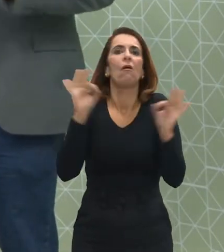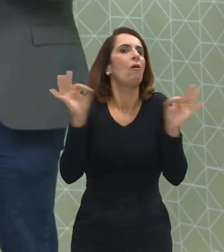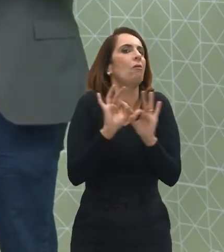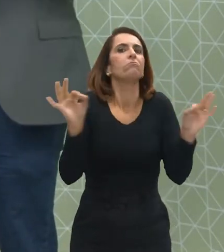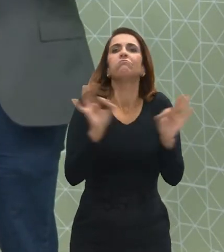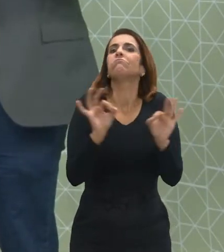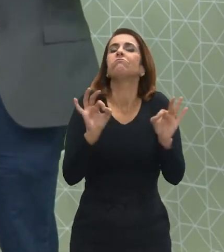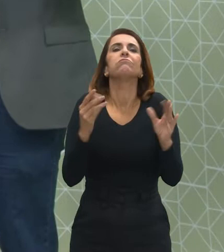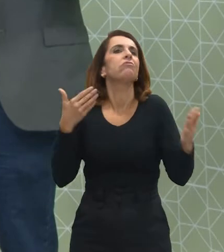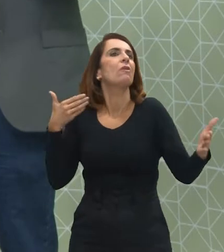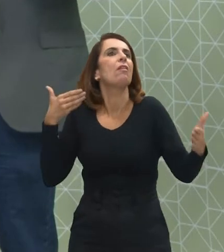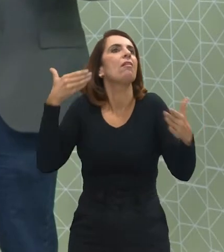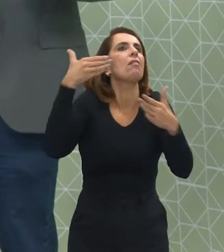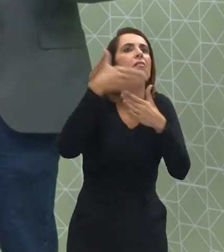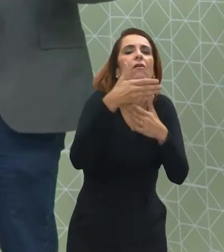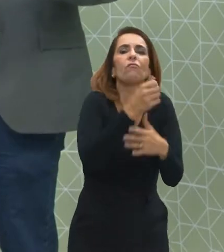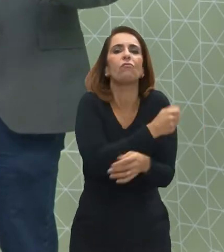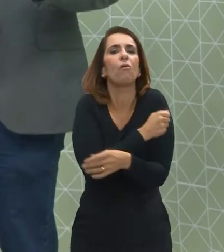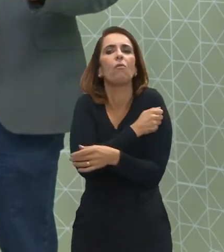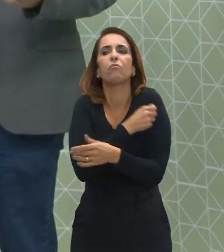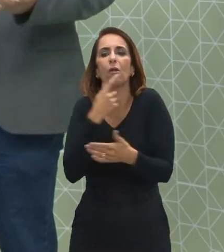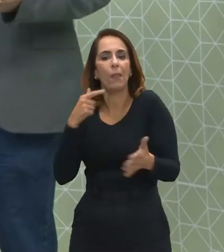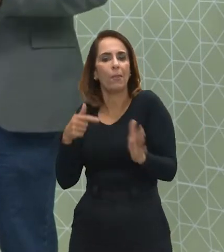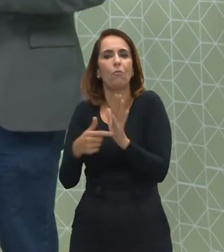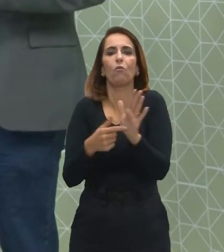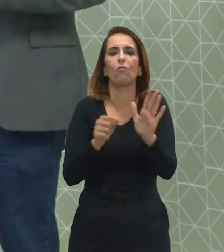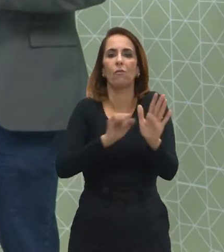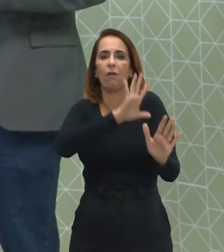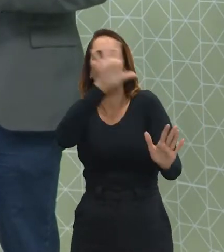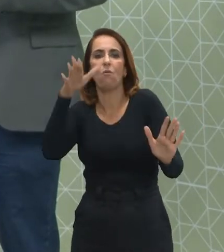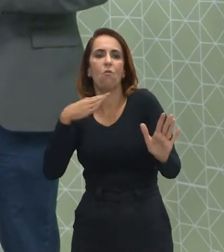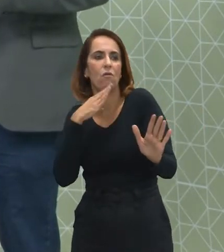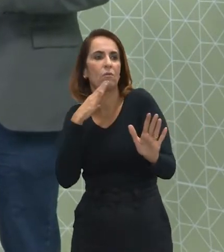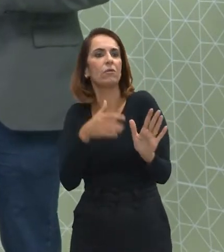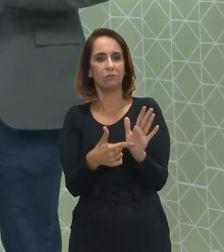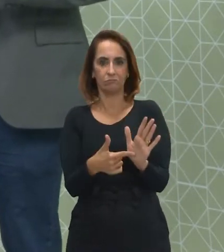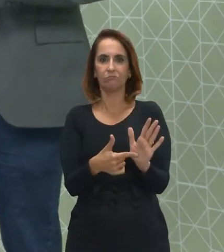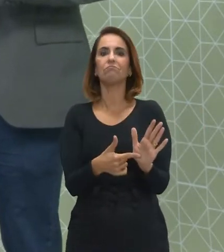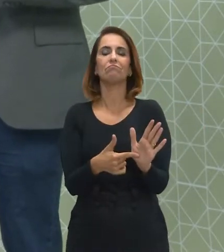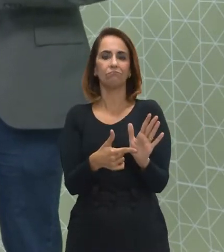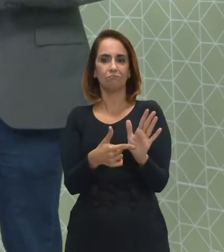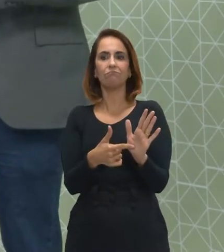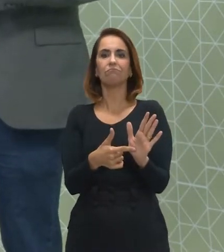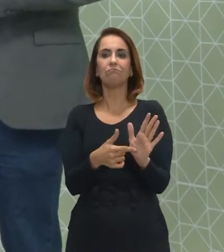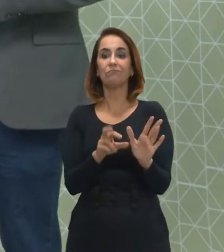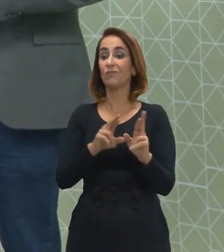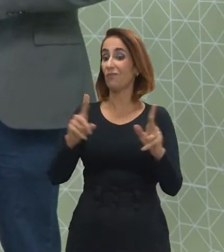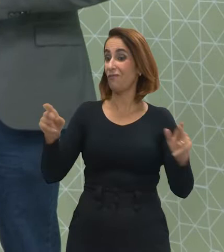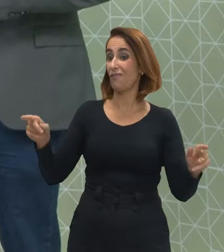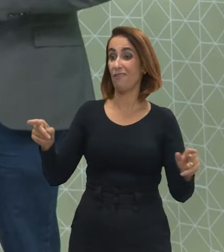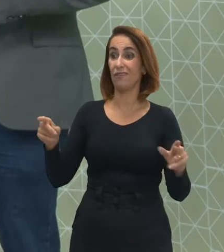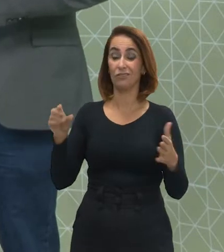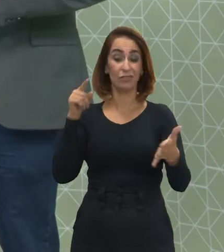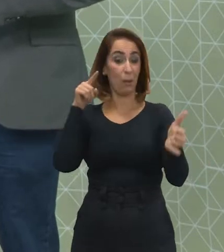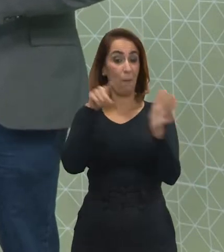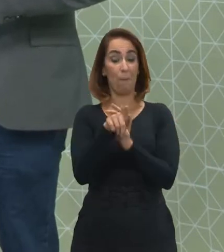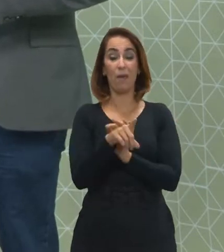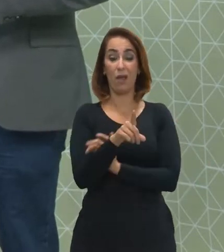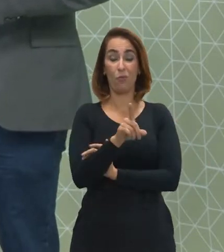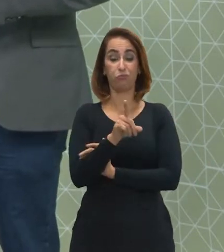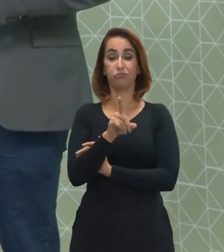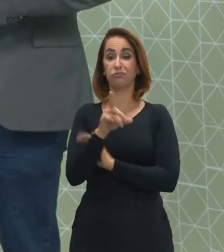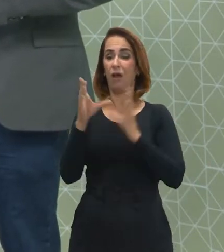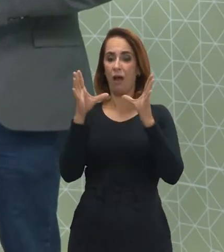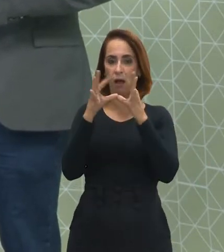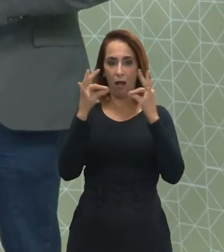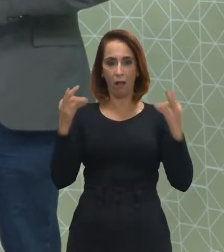o que leva o estudante a demonstrar o conhecimento de um todo. Diferente das questões clássicas, dos vestibulares